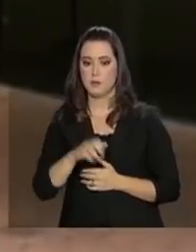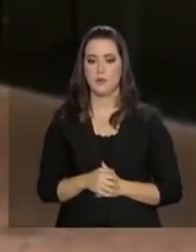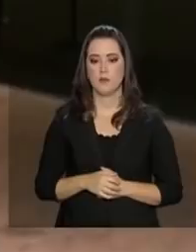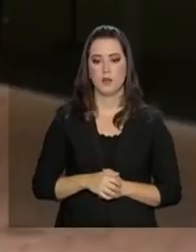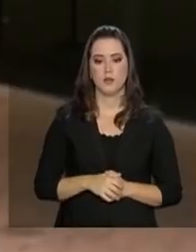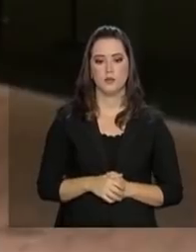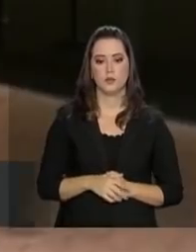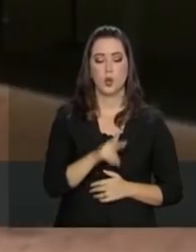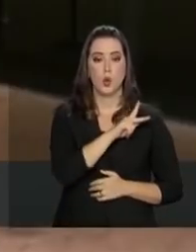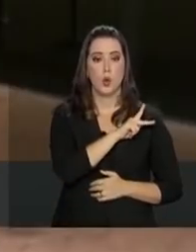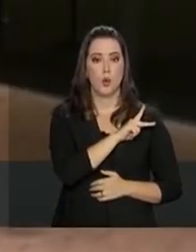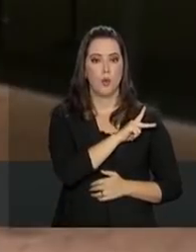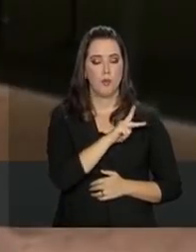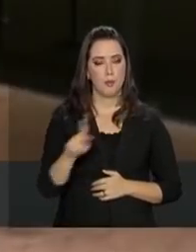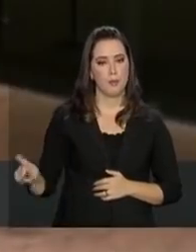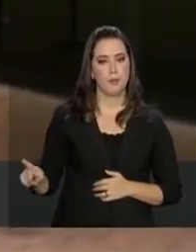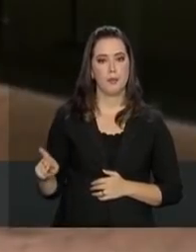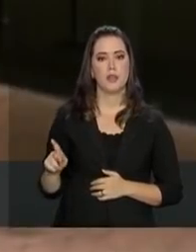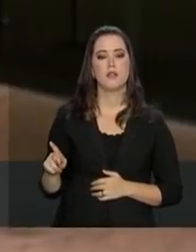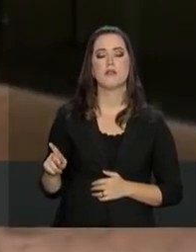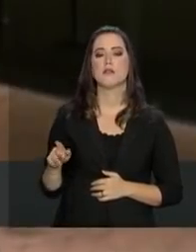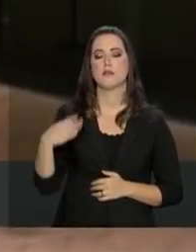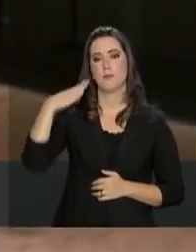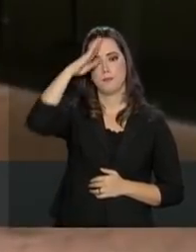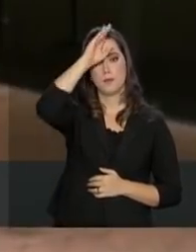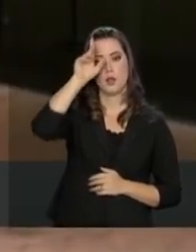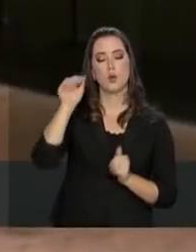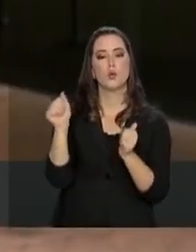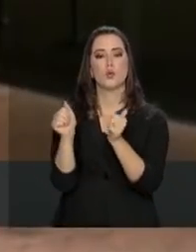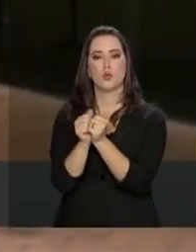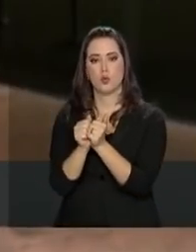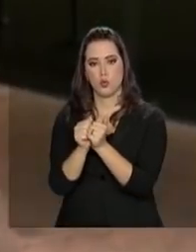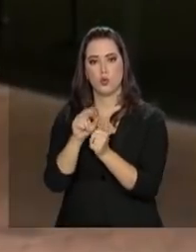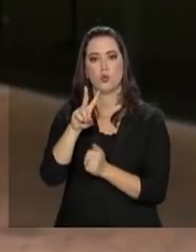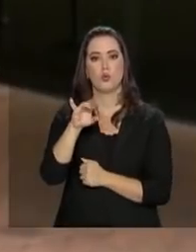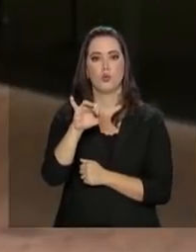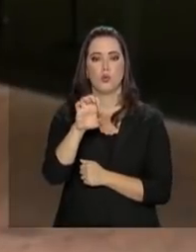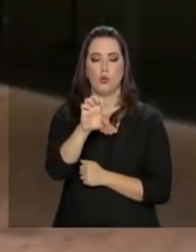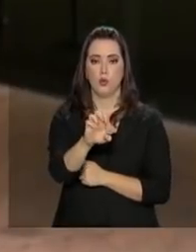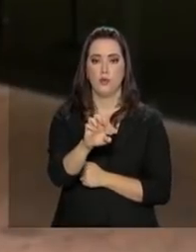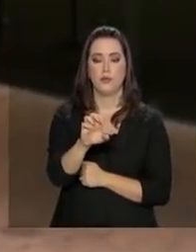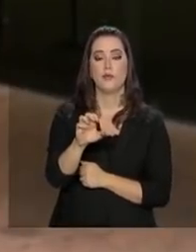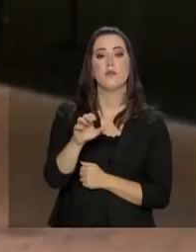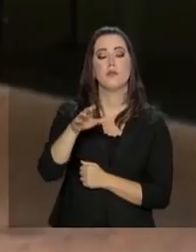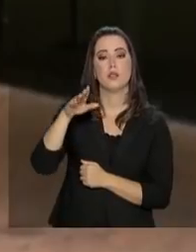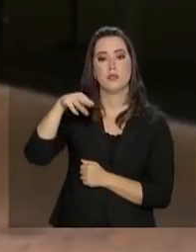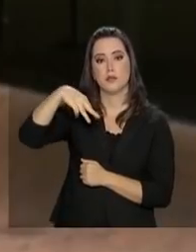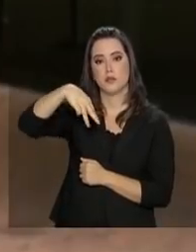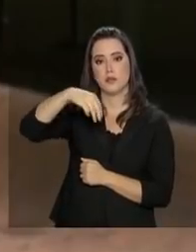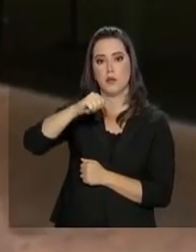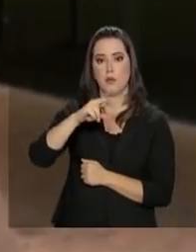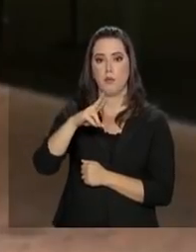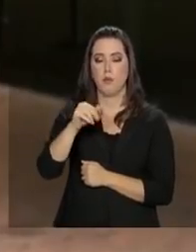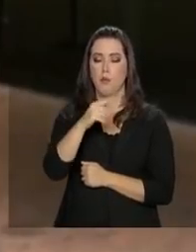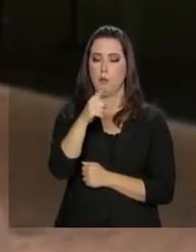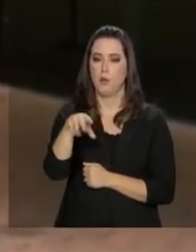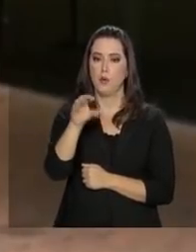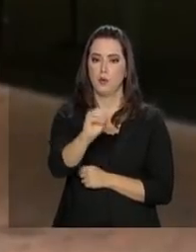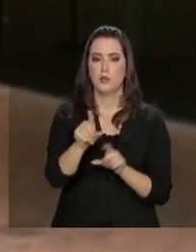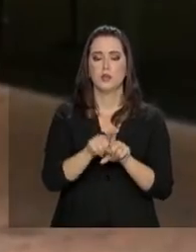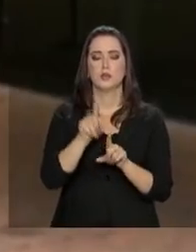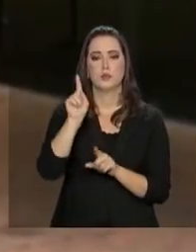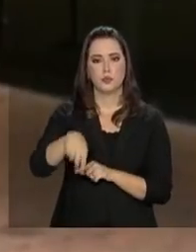O presidente eleito Jair Bolsonaro e o vice-presidente eleito general Hamilton Mourão serão diplomados pelo Tribunal Superior